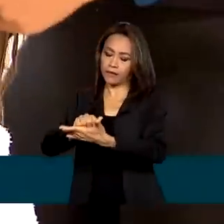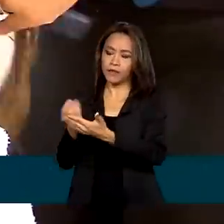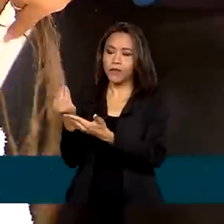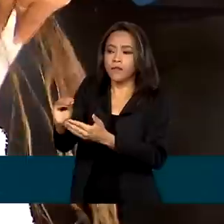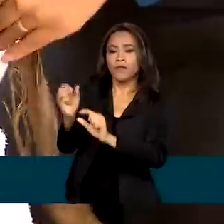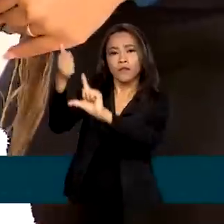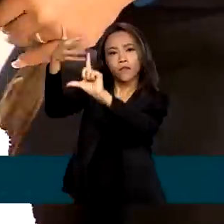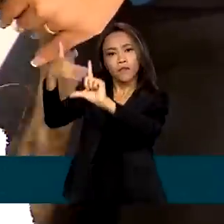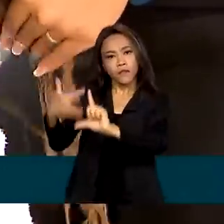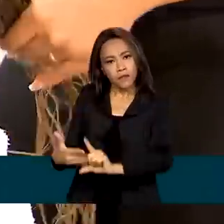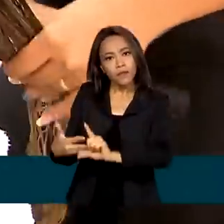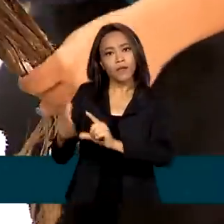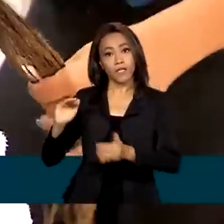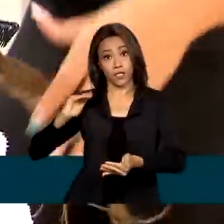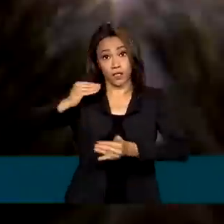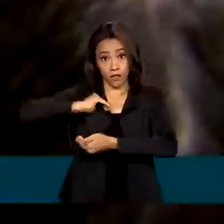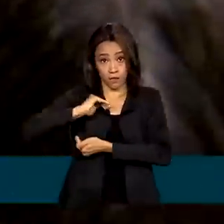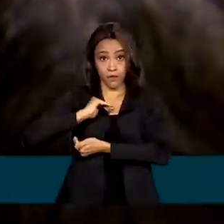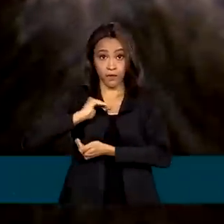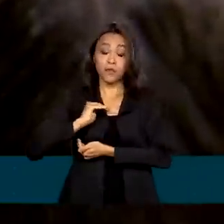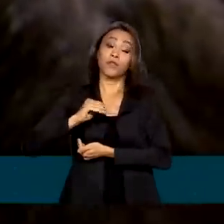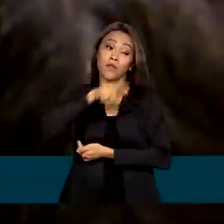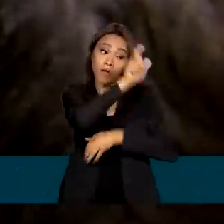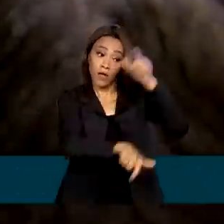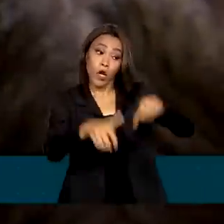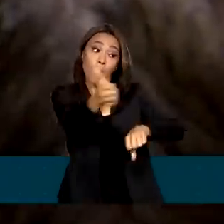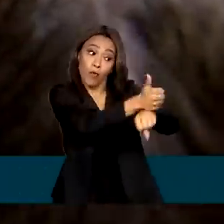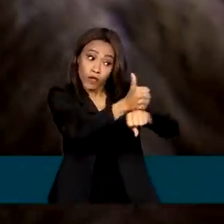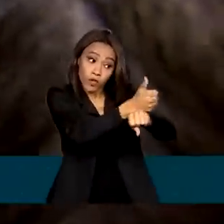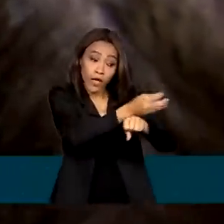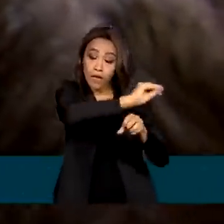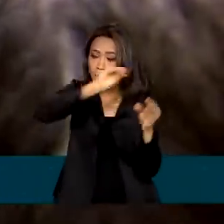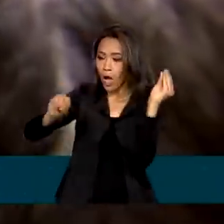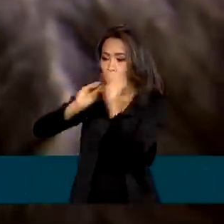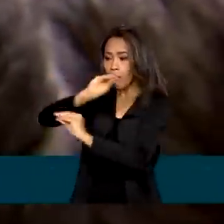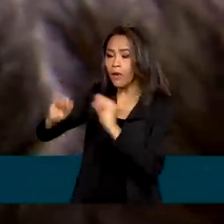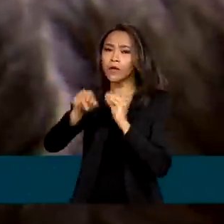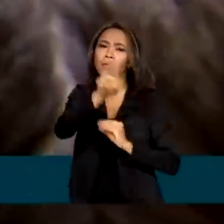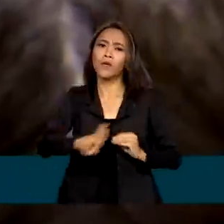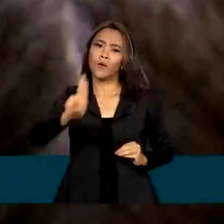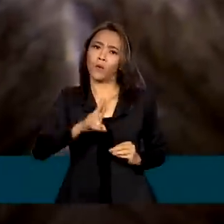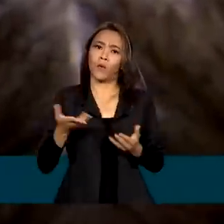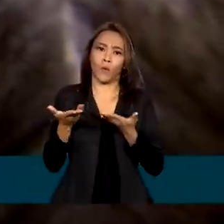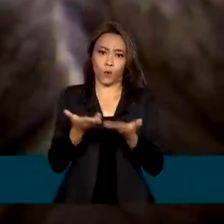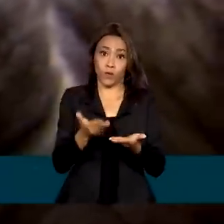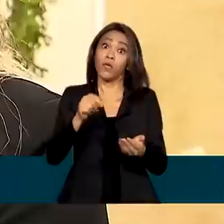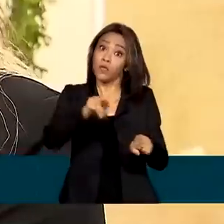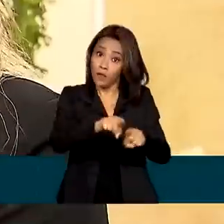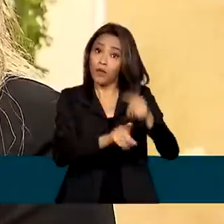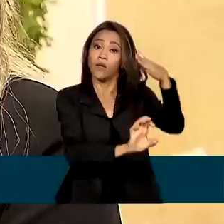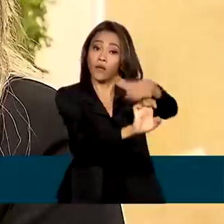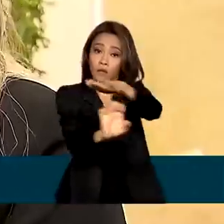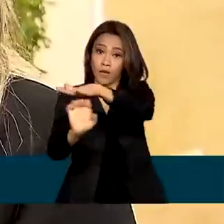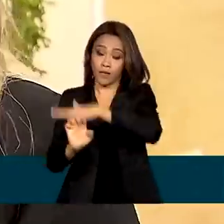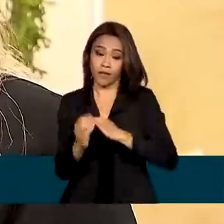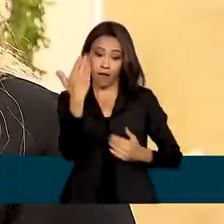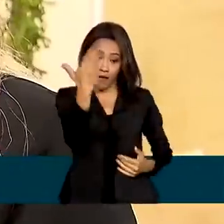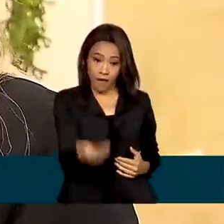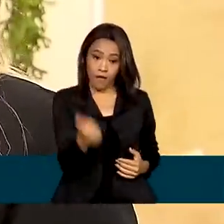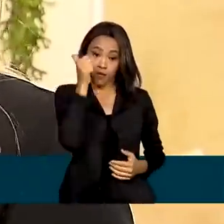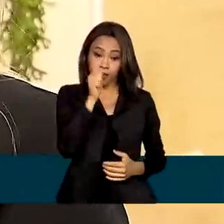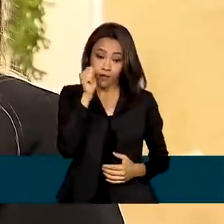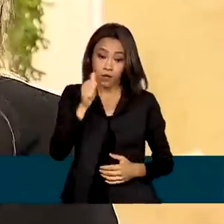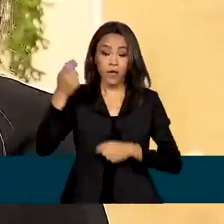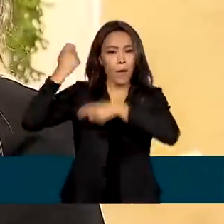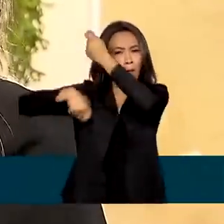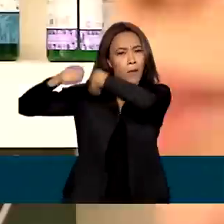site da Anvisa por consumidores profissionais que manejam os produtos e empresas. Sandra tem esse salão